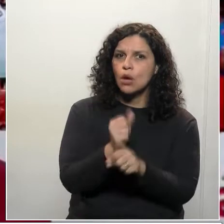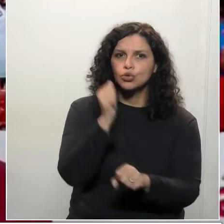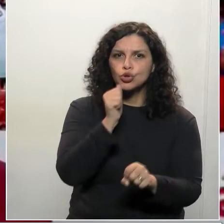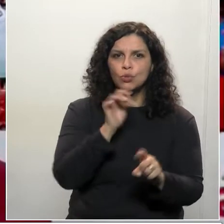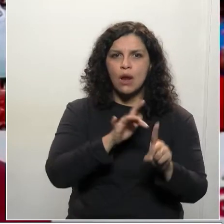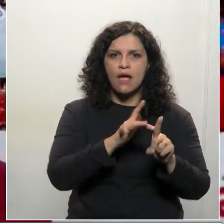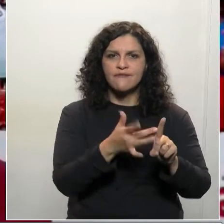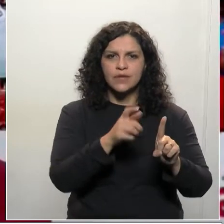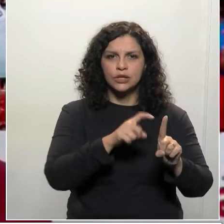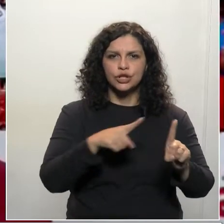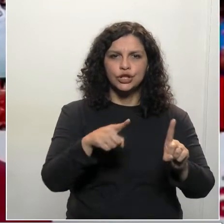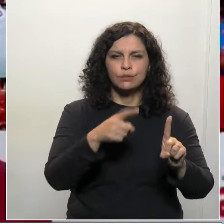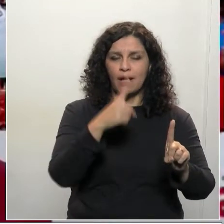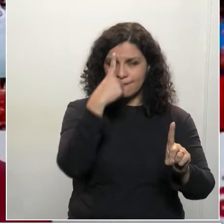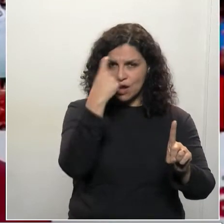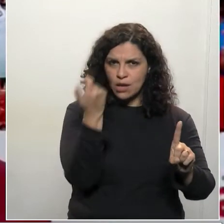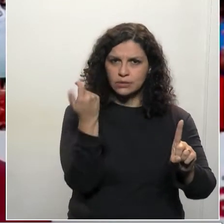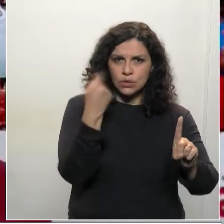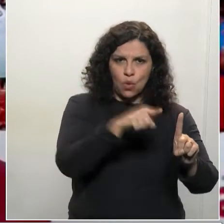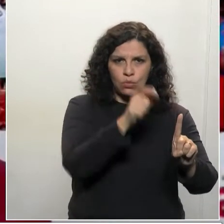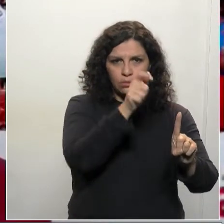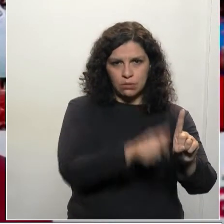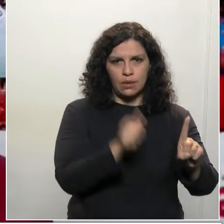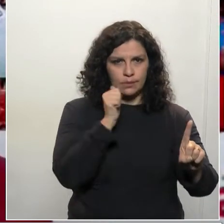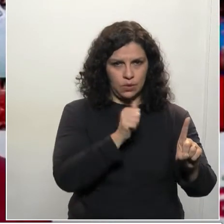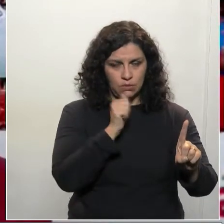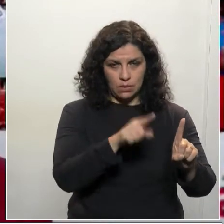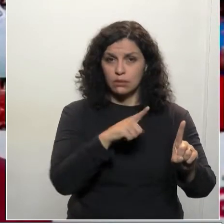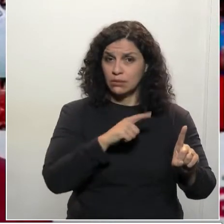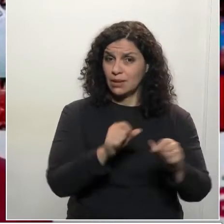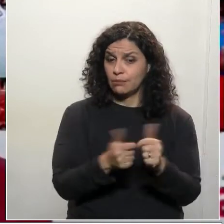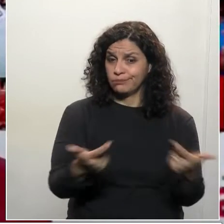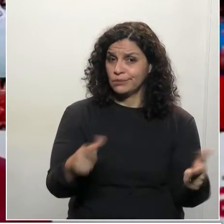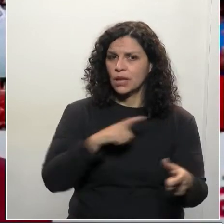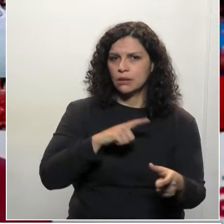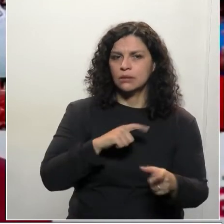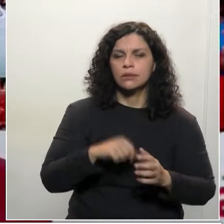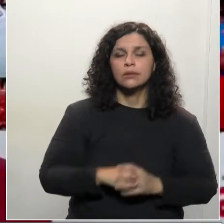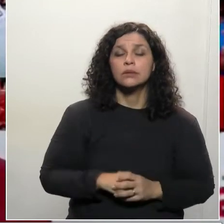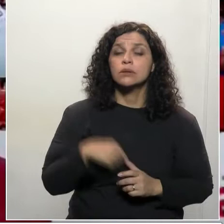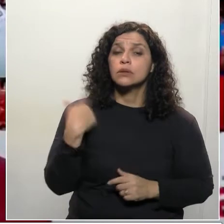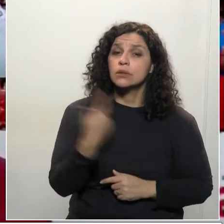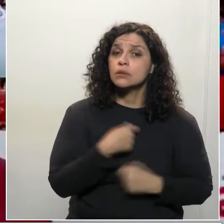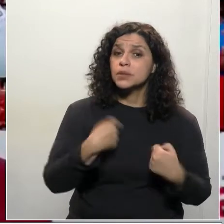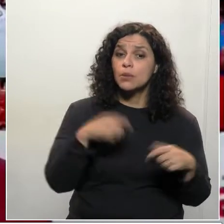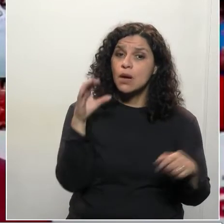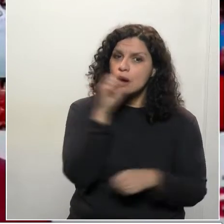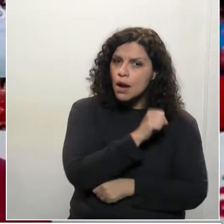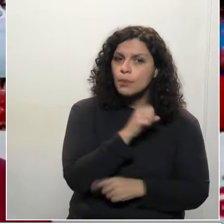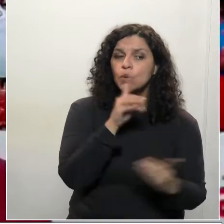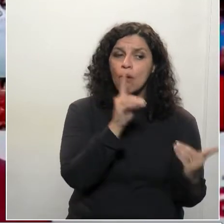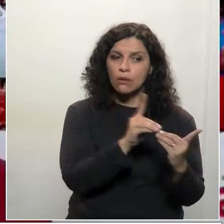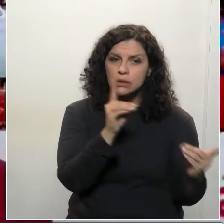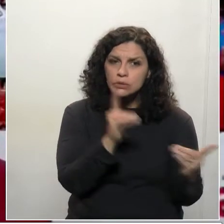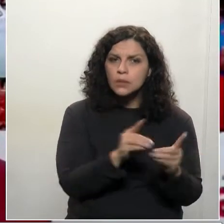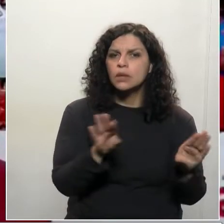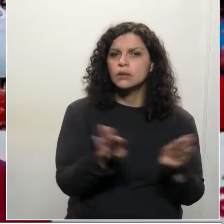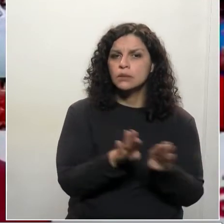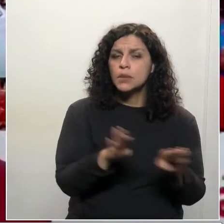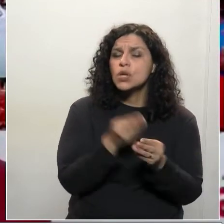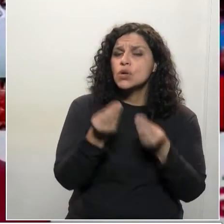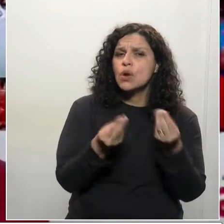muito a violência doméstica contra a mulher e nós precisamos agilizar um atendimento tanto